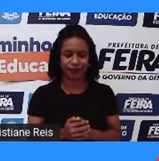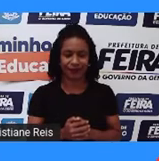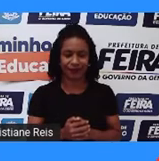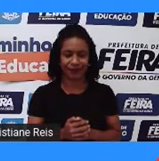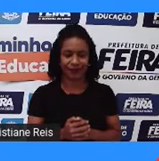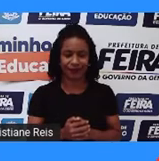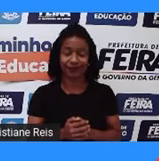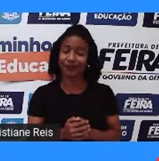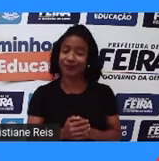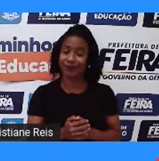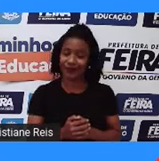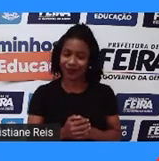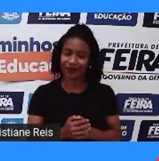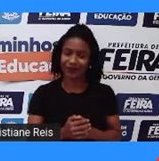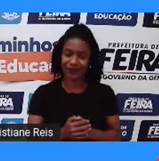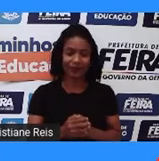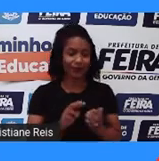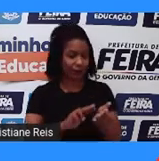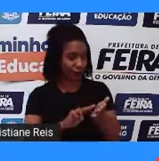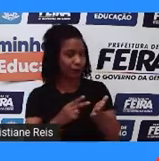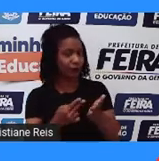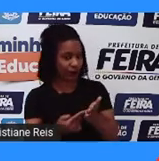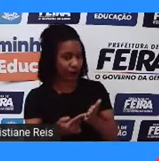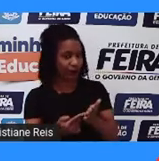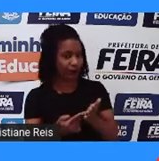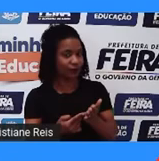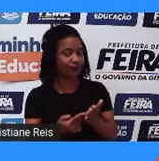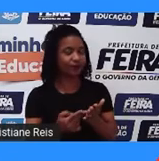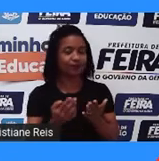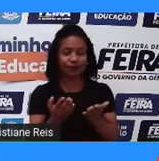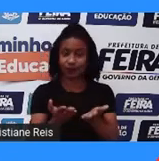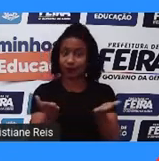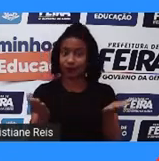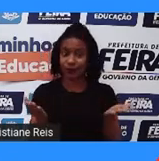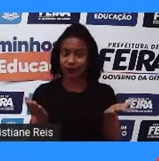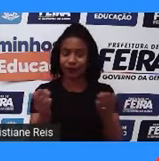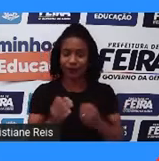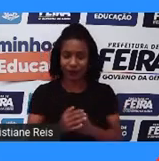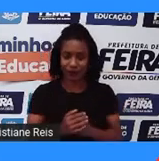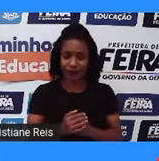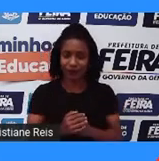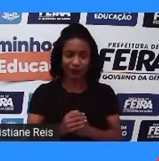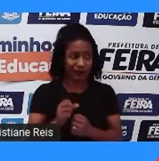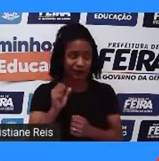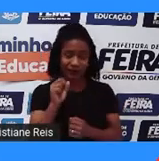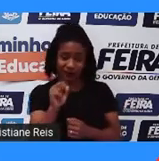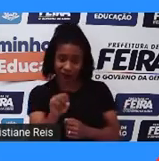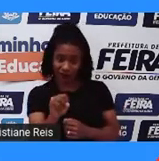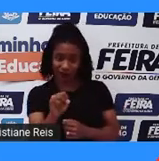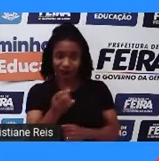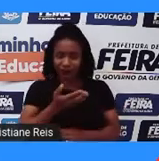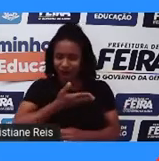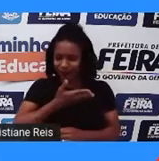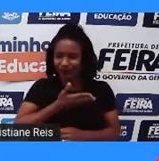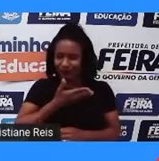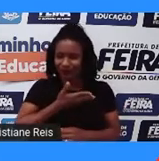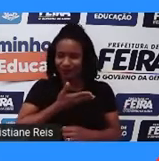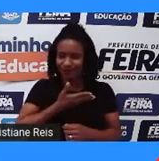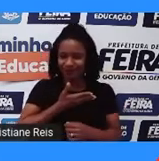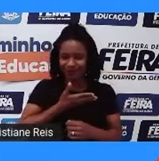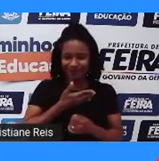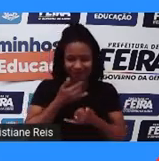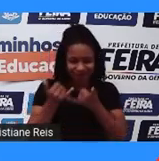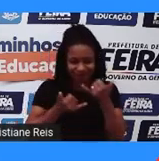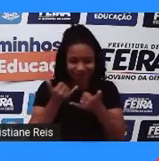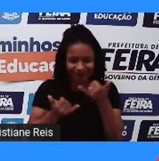to be them. Então, a situação aqui é a seguinte. Se alguns amigos querem pregar uma peça, como se fosse